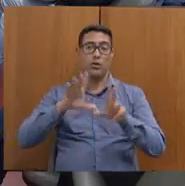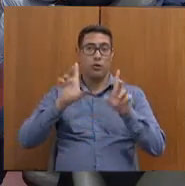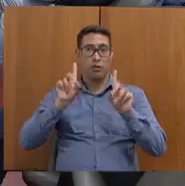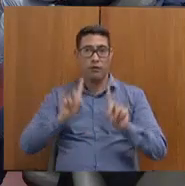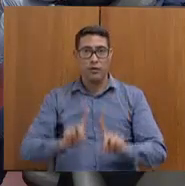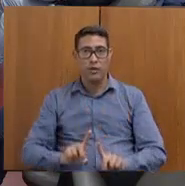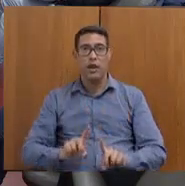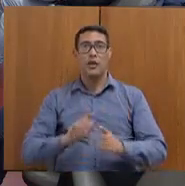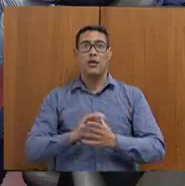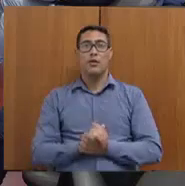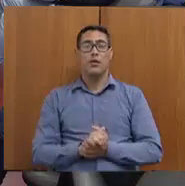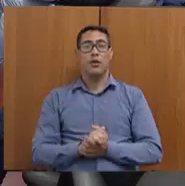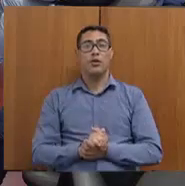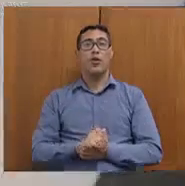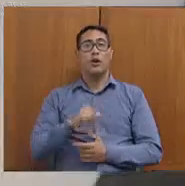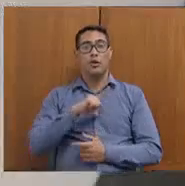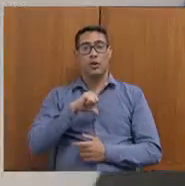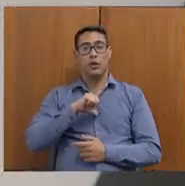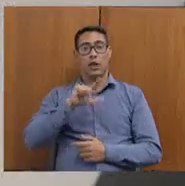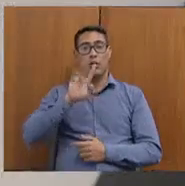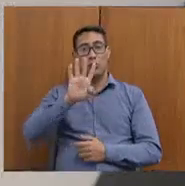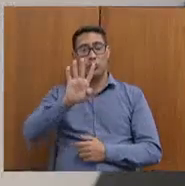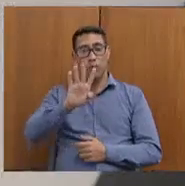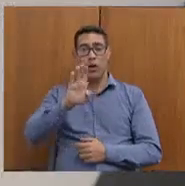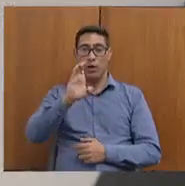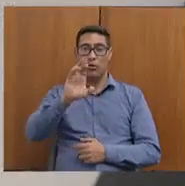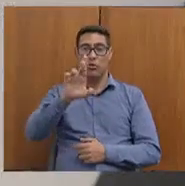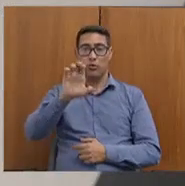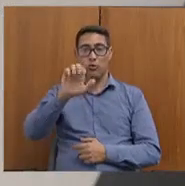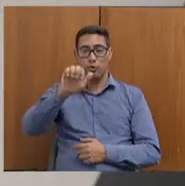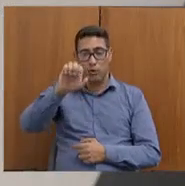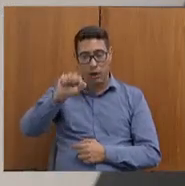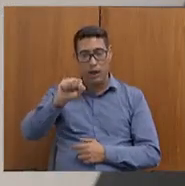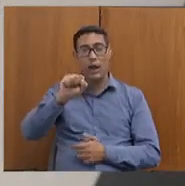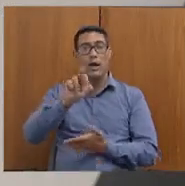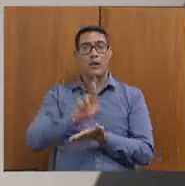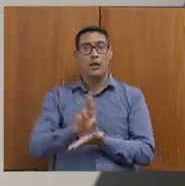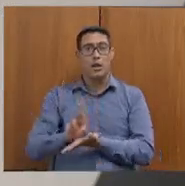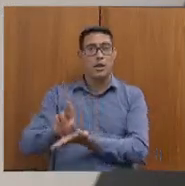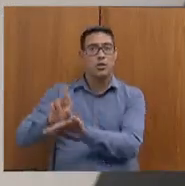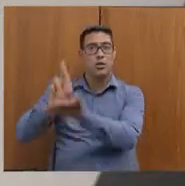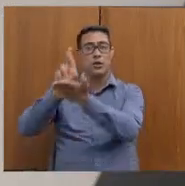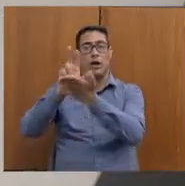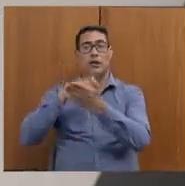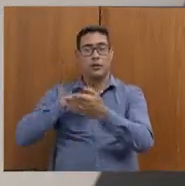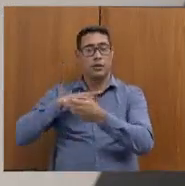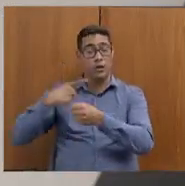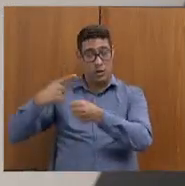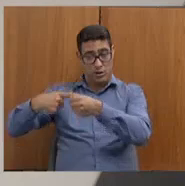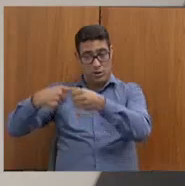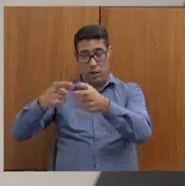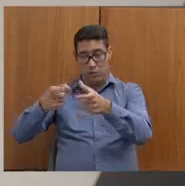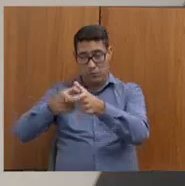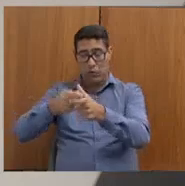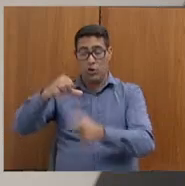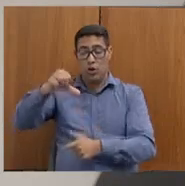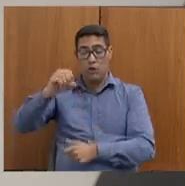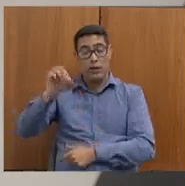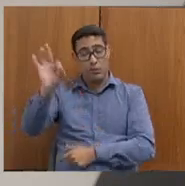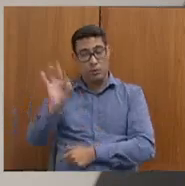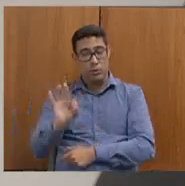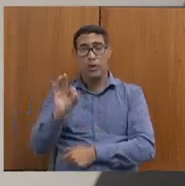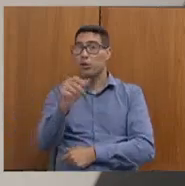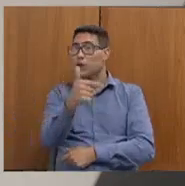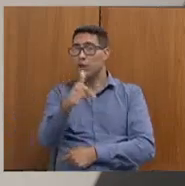Só tem quatro CREAS regionais e os municípios pequenos, quase 90% não têm CREAS. Tem um